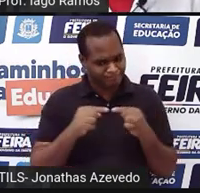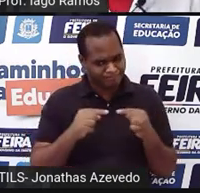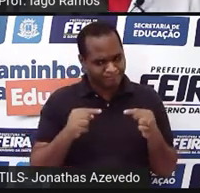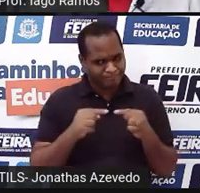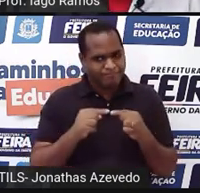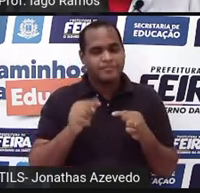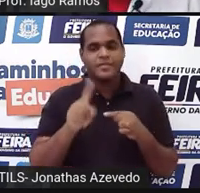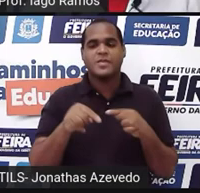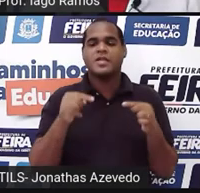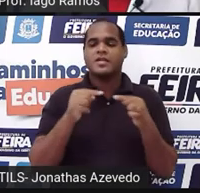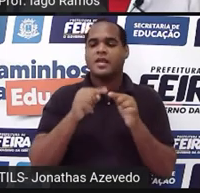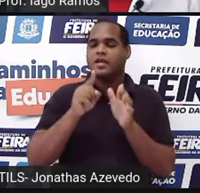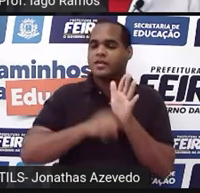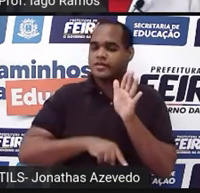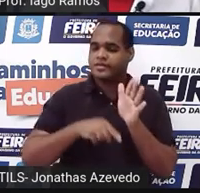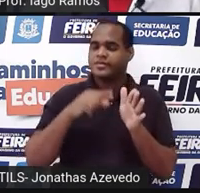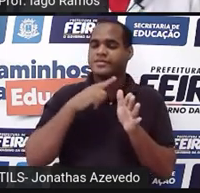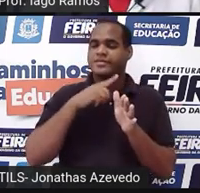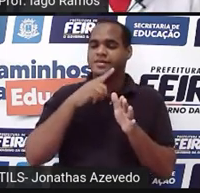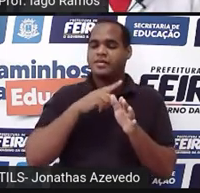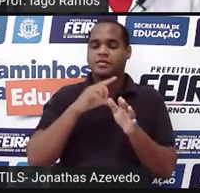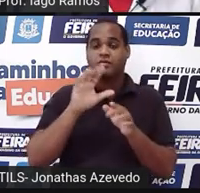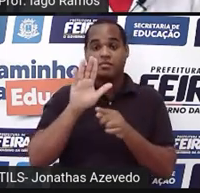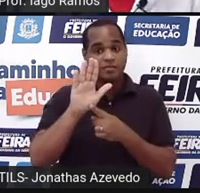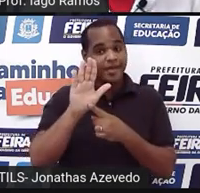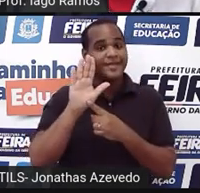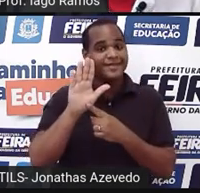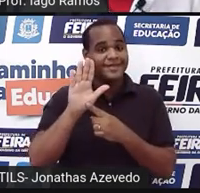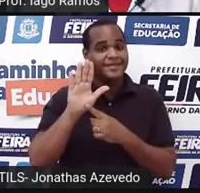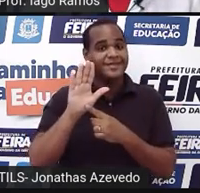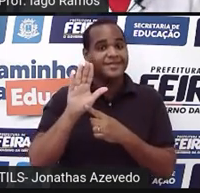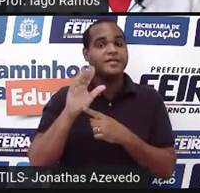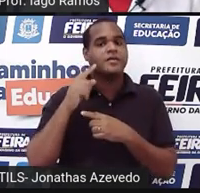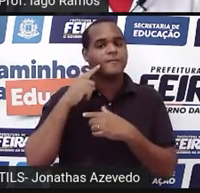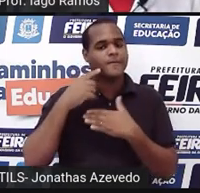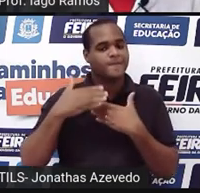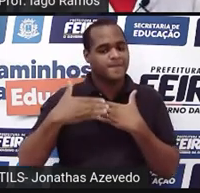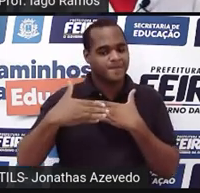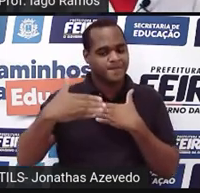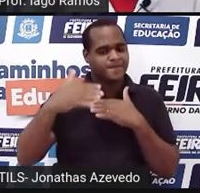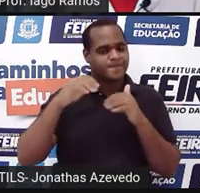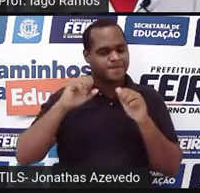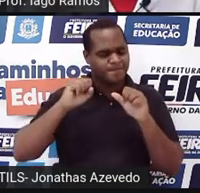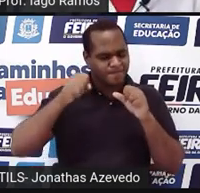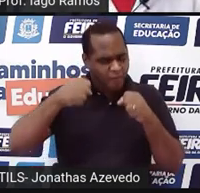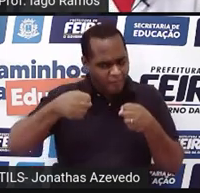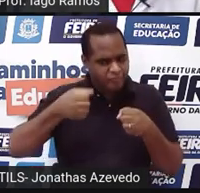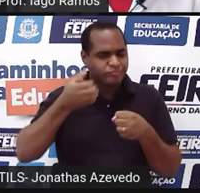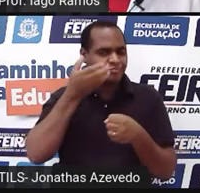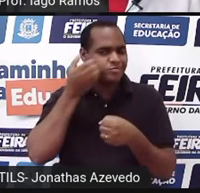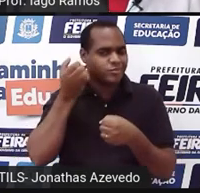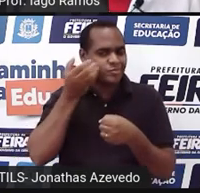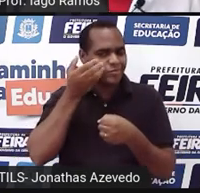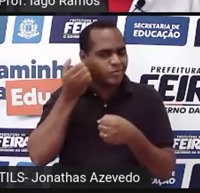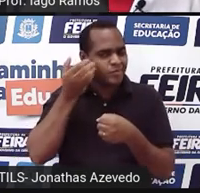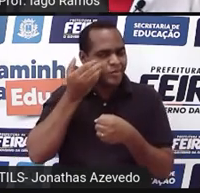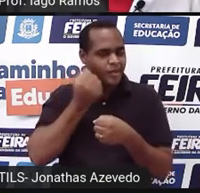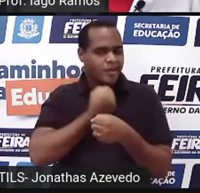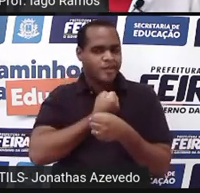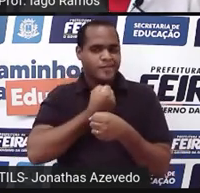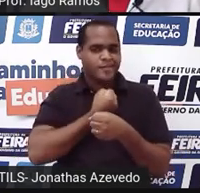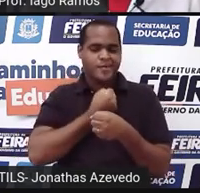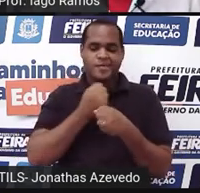aqui na subtração. Mas, vamos, né? Um pouco mais além. Vamos aumentar os números